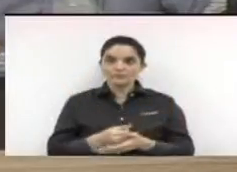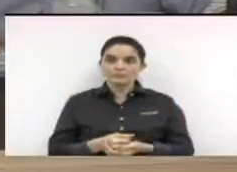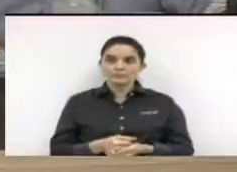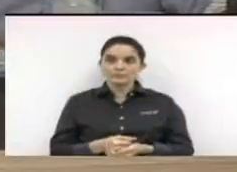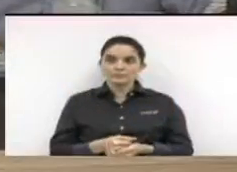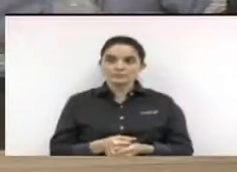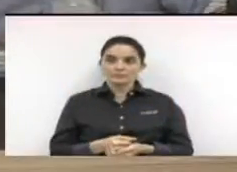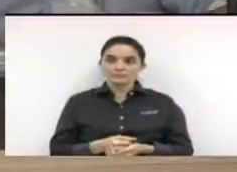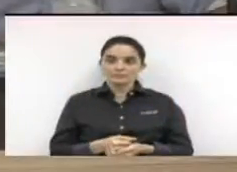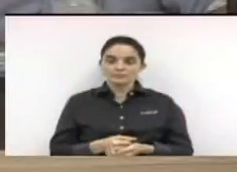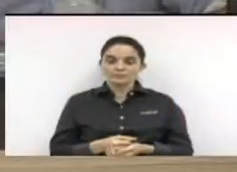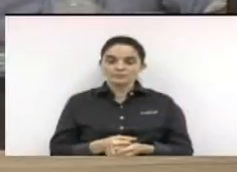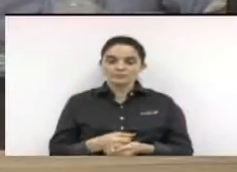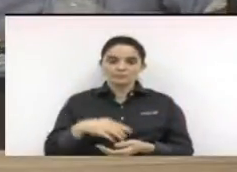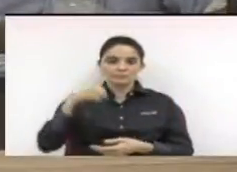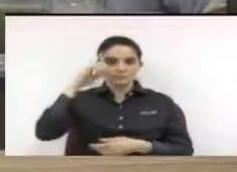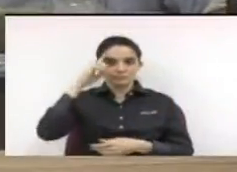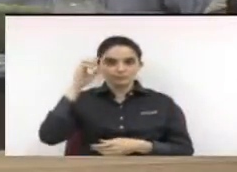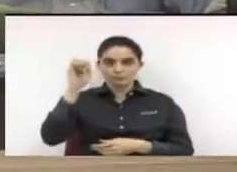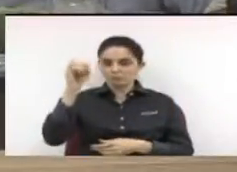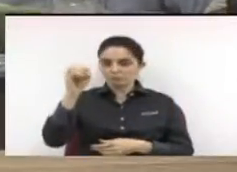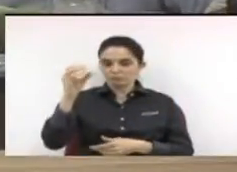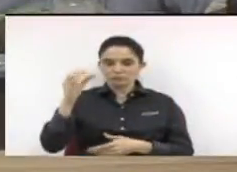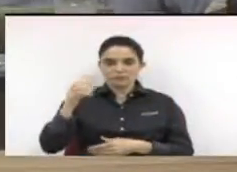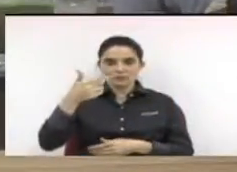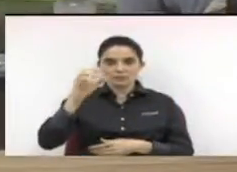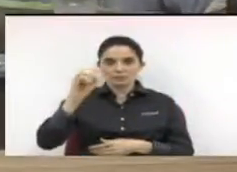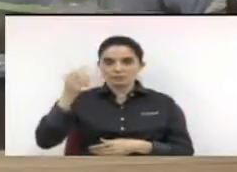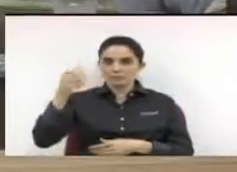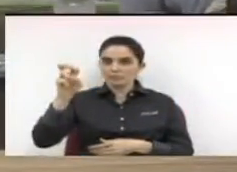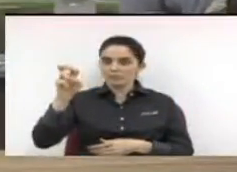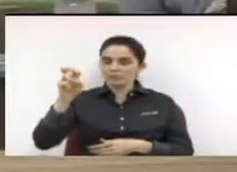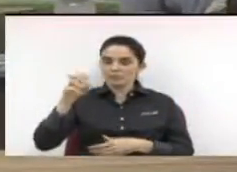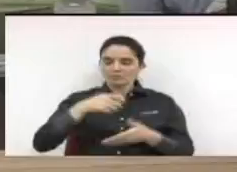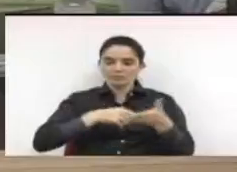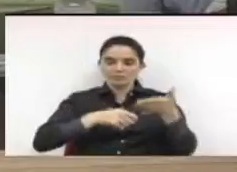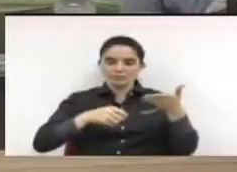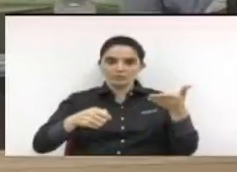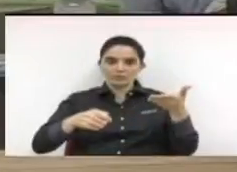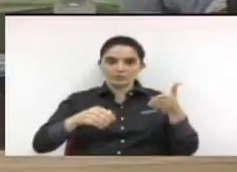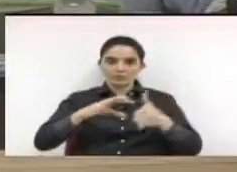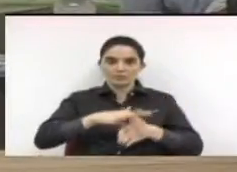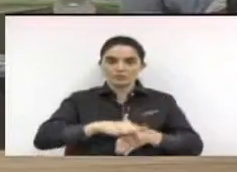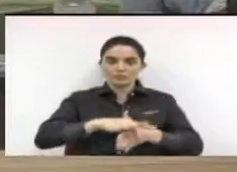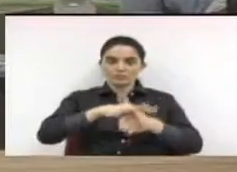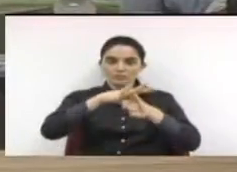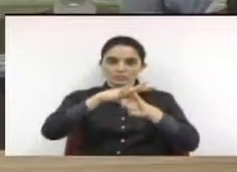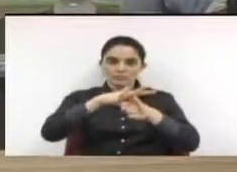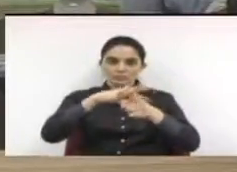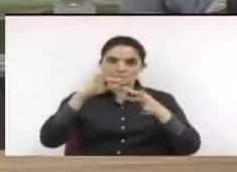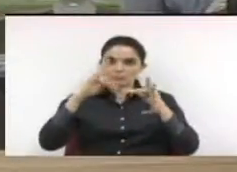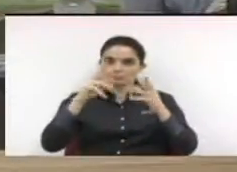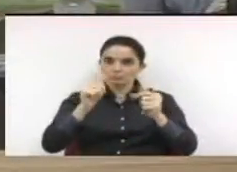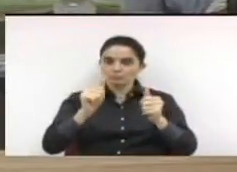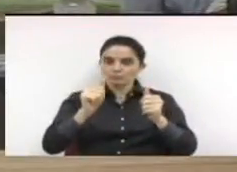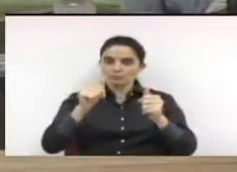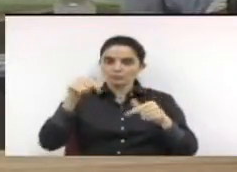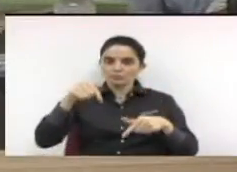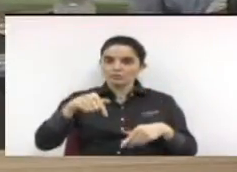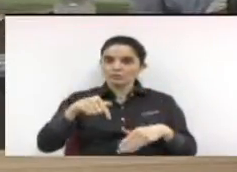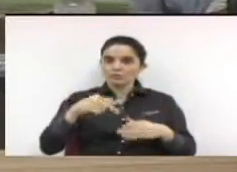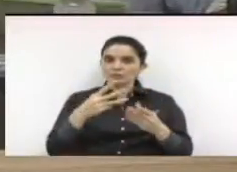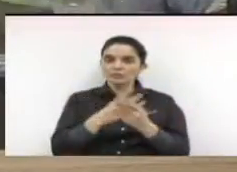bertolão aos oito de outubro de dois mil e quinze assinam os líderes dos blocos parlamentares edivaldo soares antunes josé faridizane